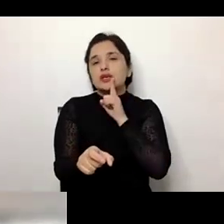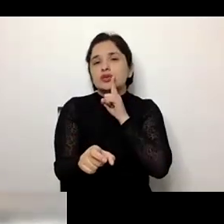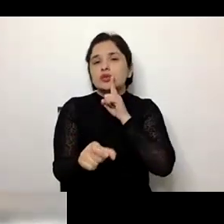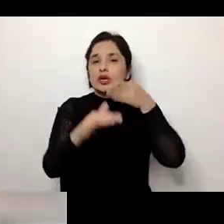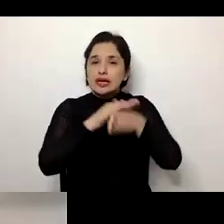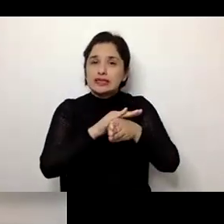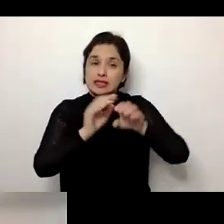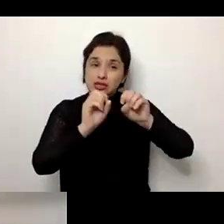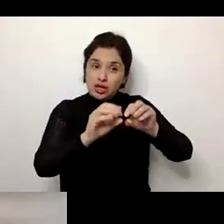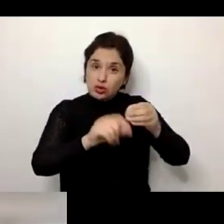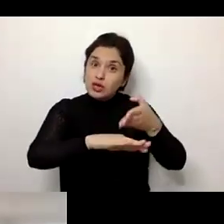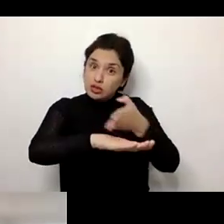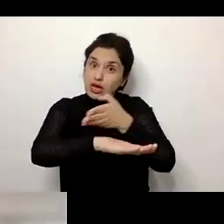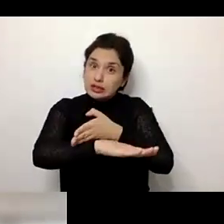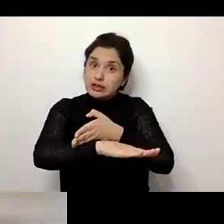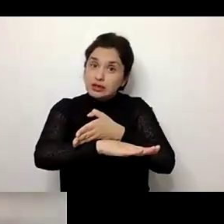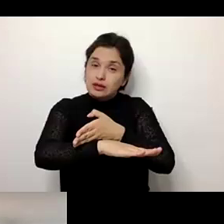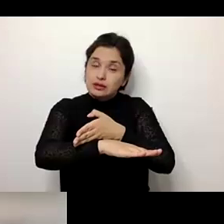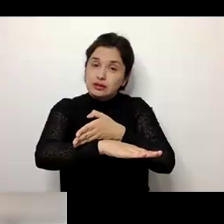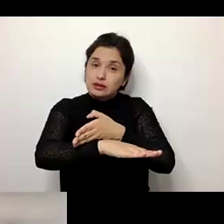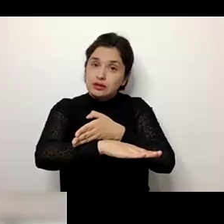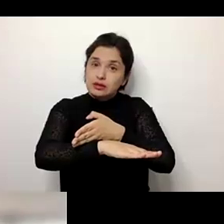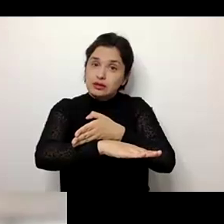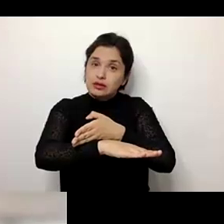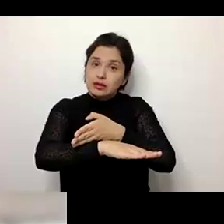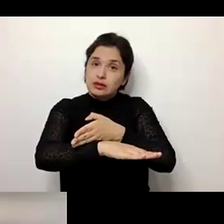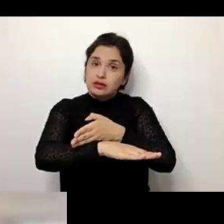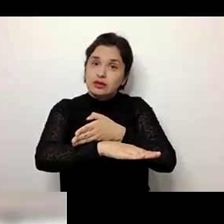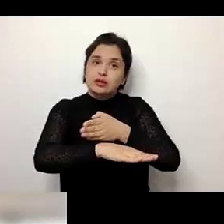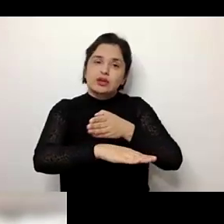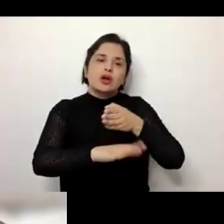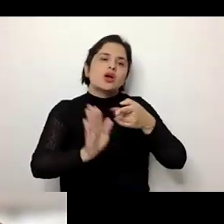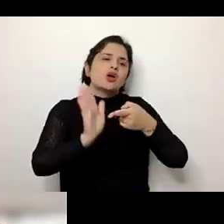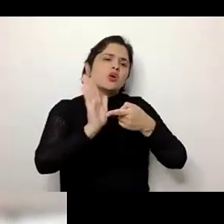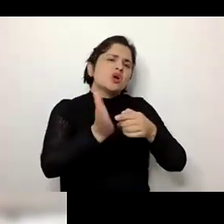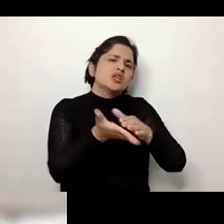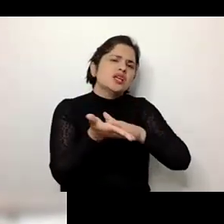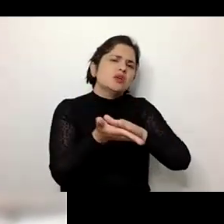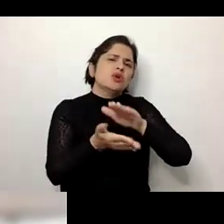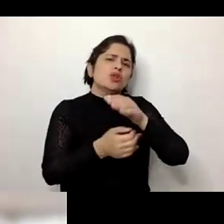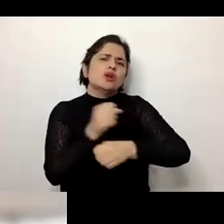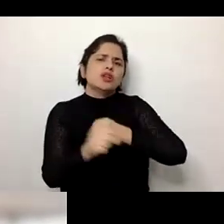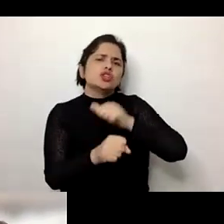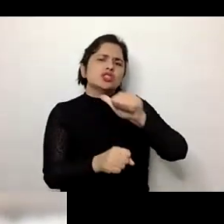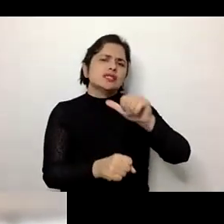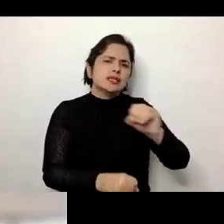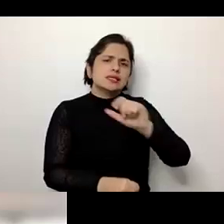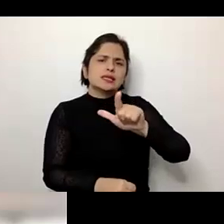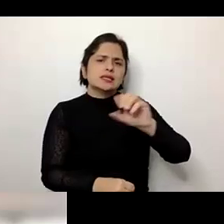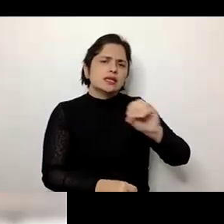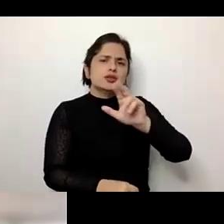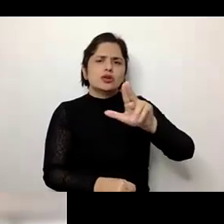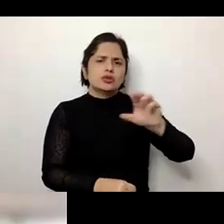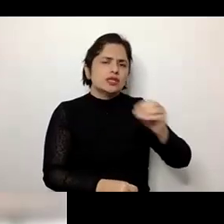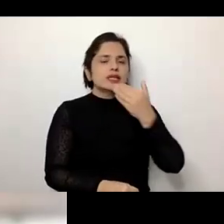e em nosso caso justamente que son dos años 60, 70, 80, também tiveram